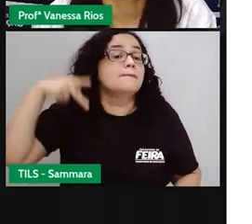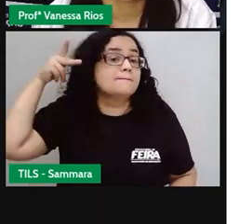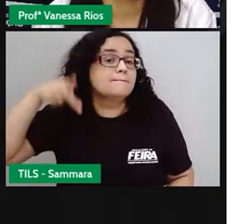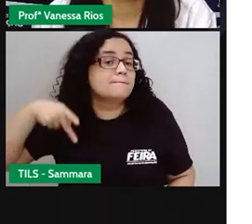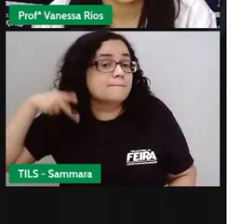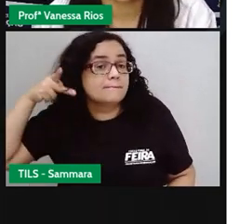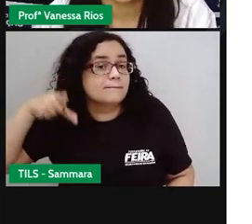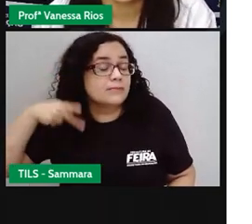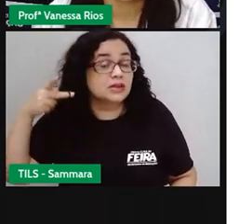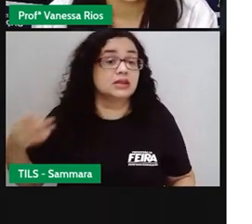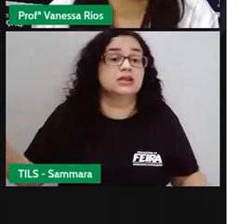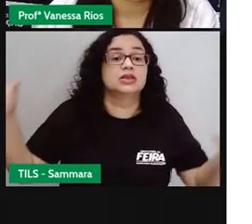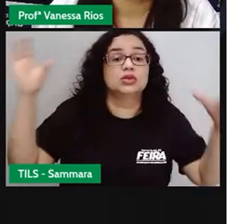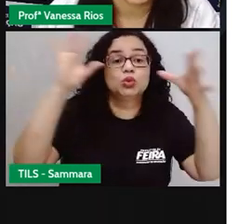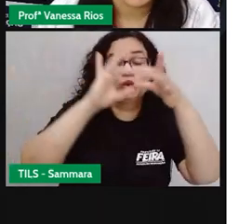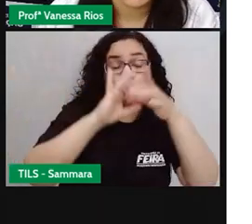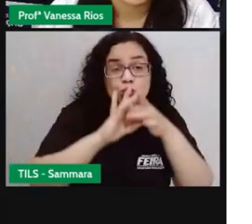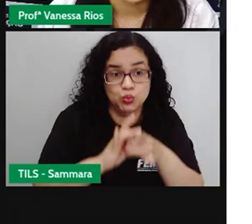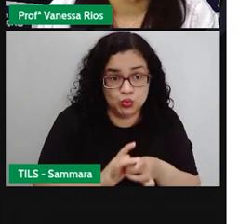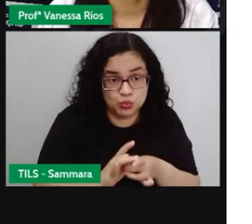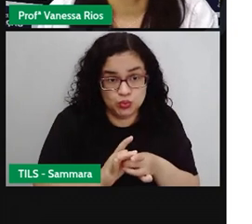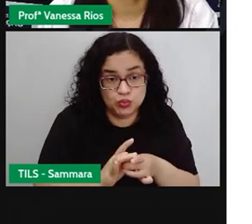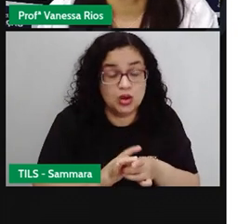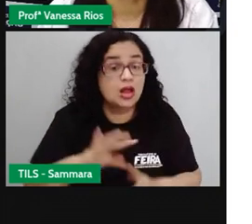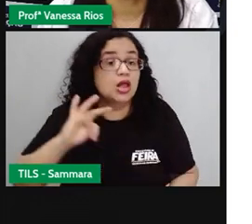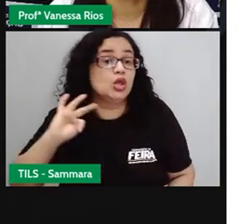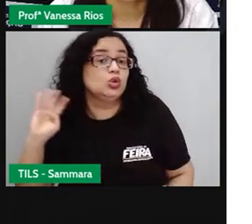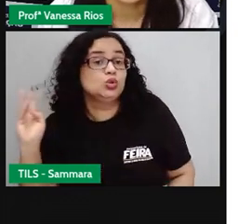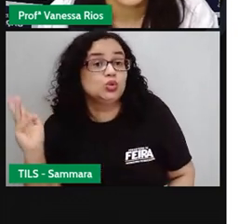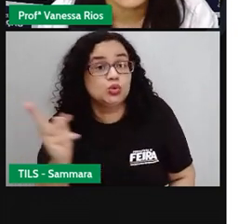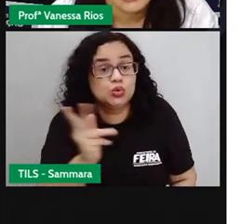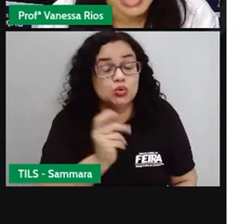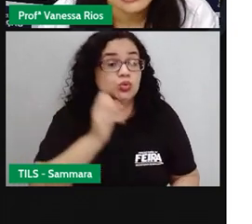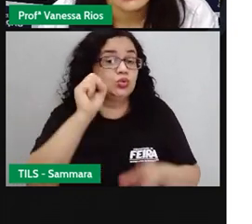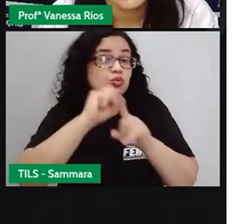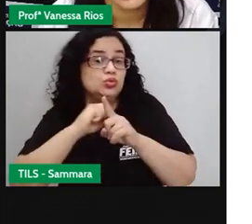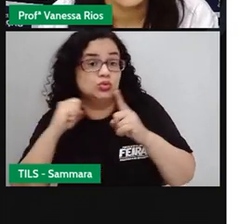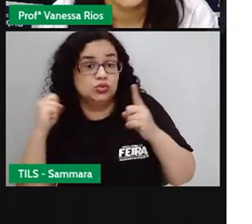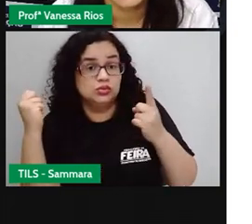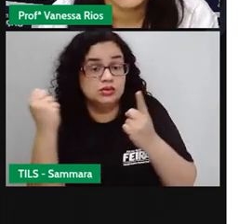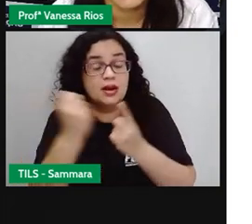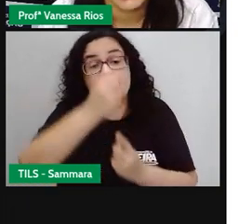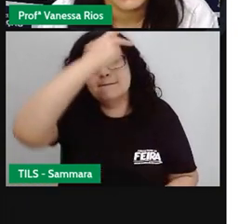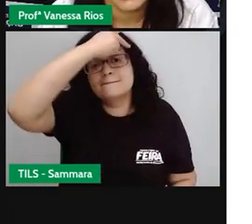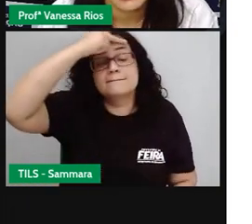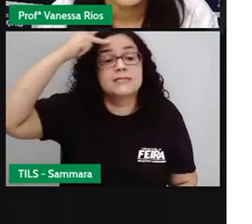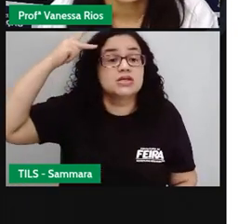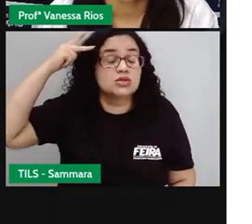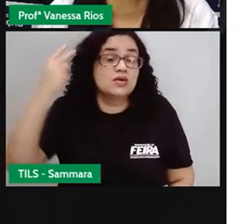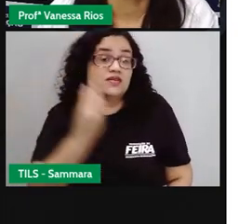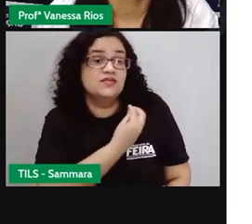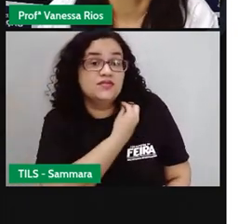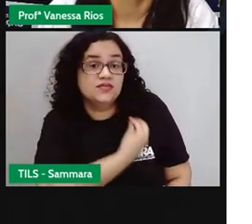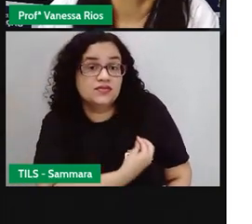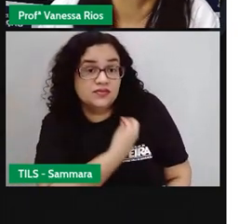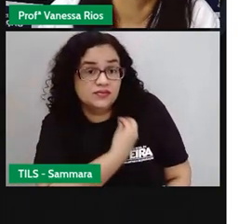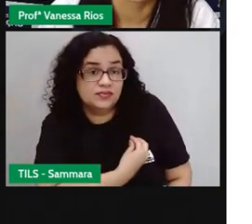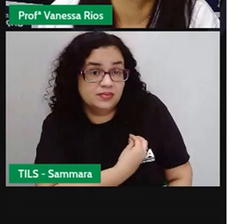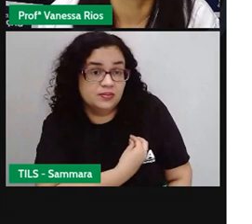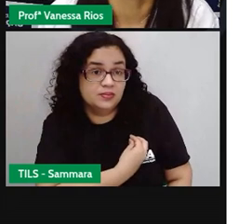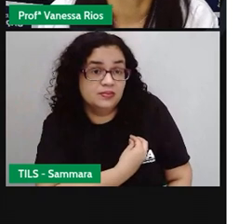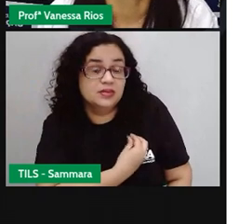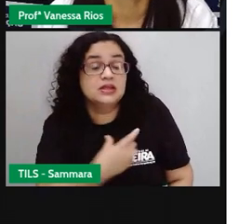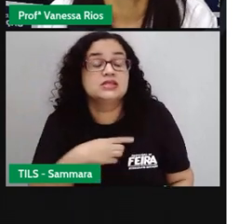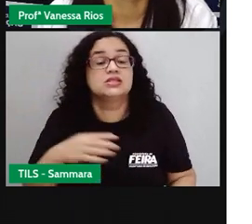política está ligada diretamente a todas as questões sociais que o ser humano vive a partir do